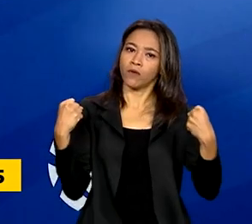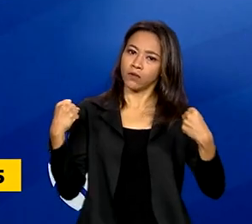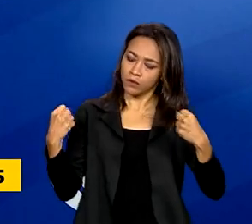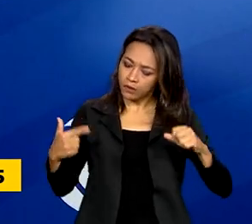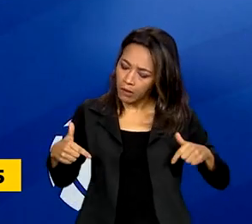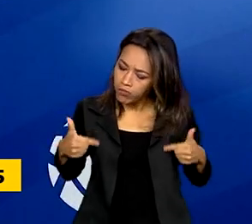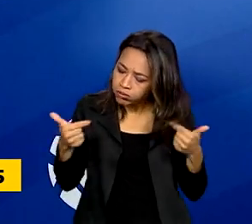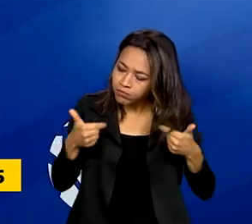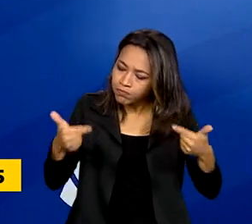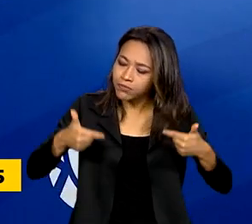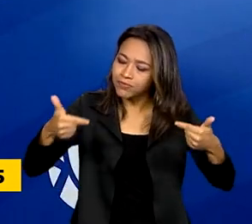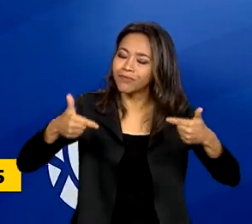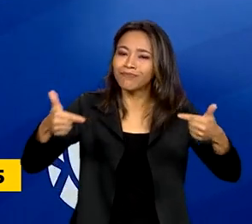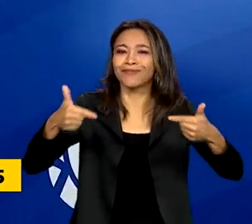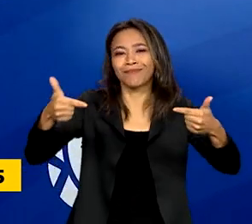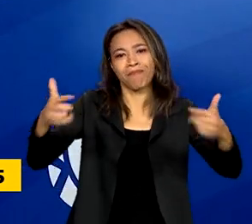para que possa ter um impacto muito menor.